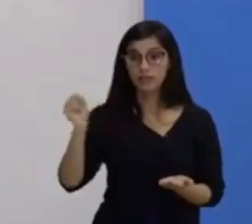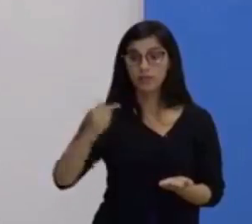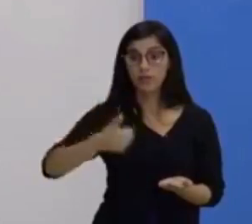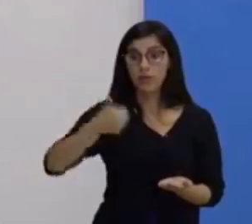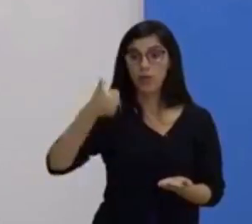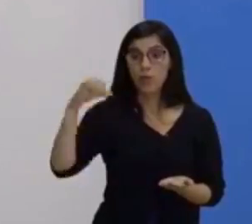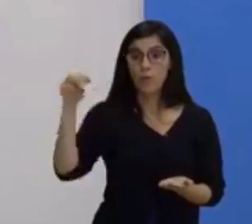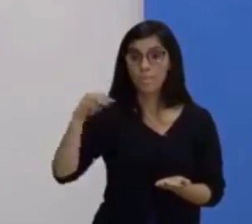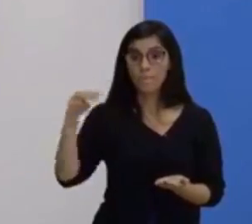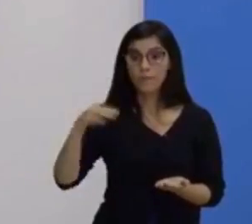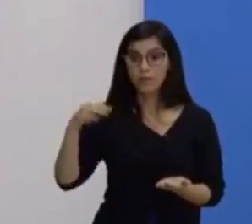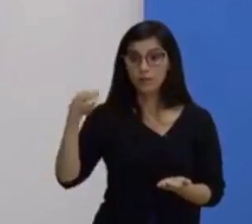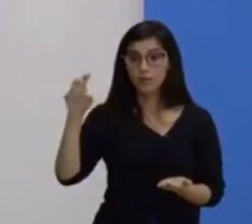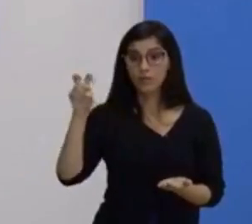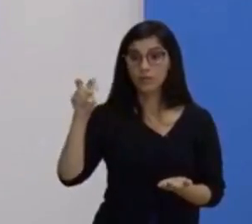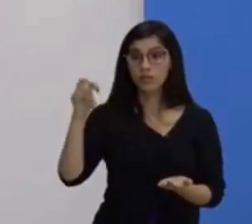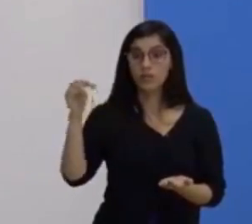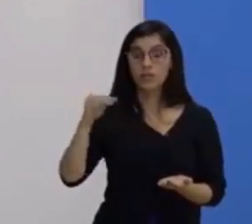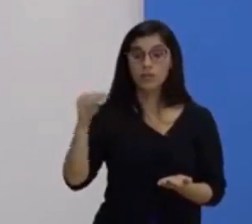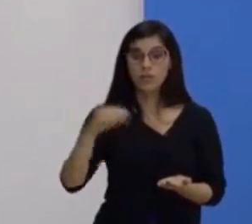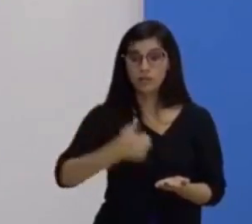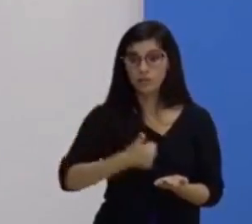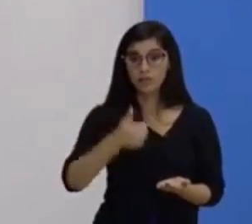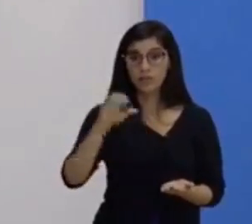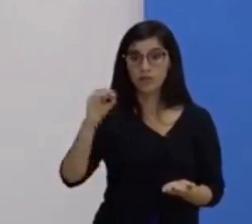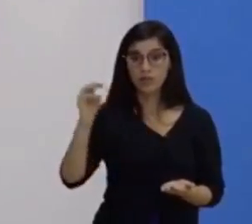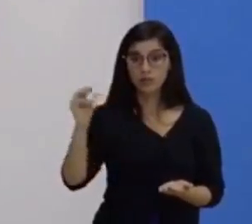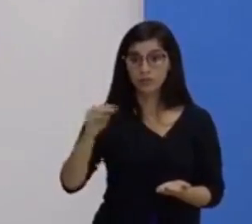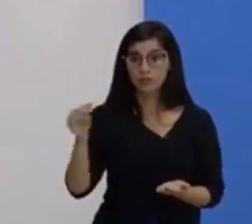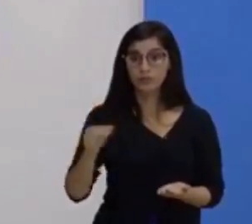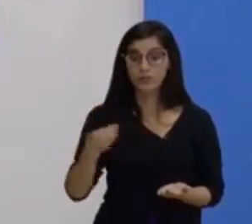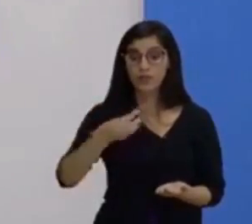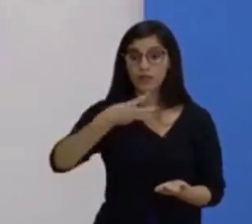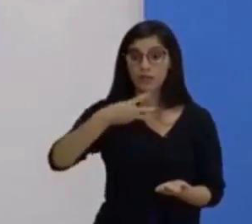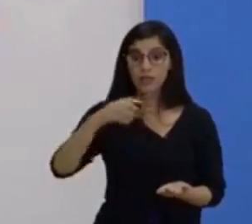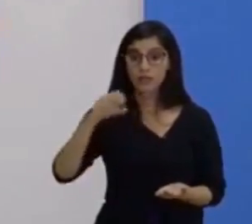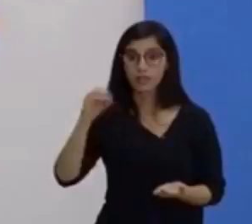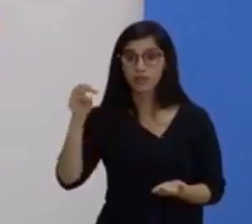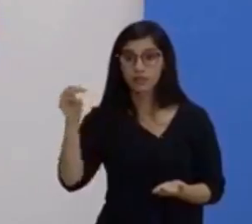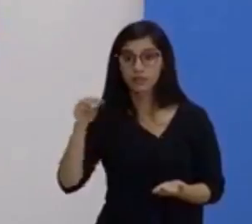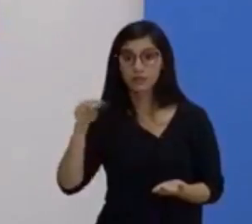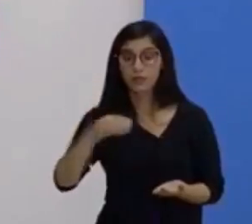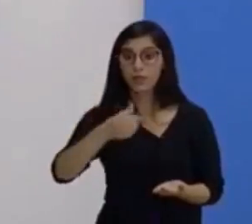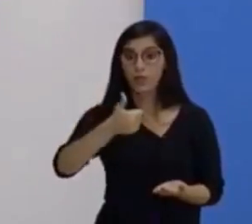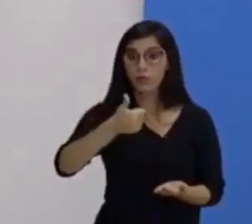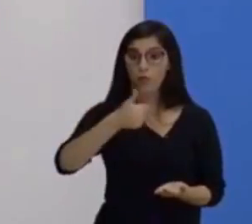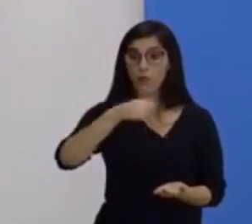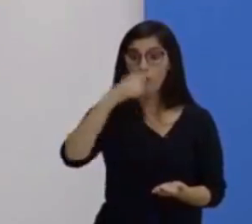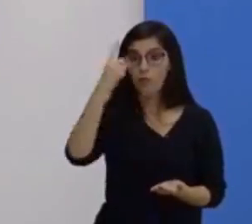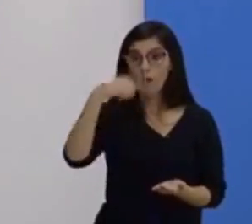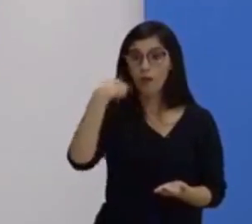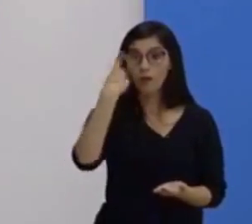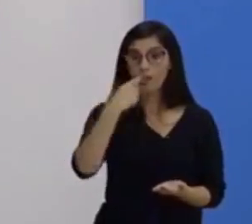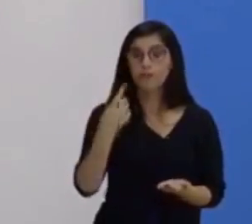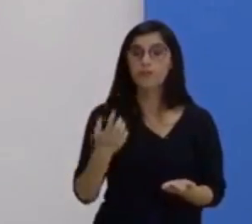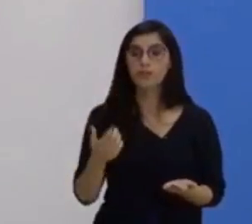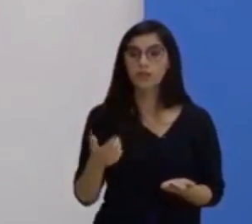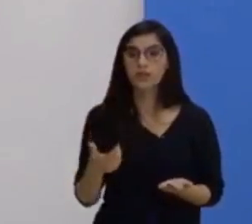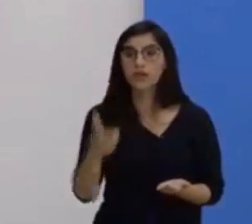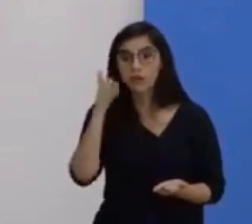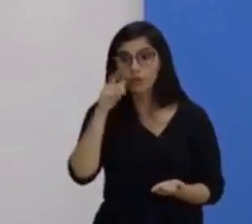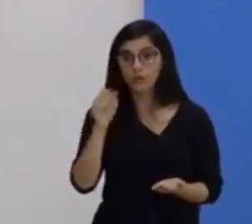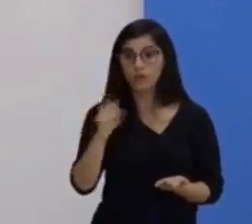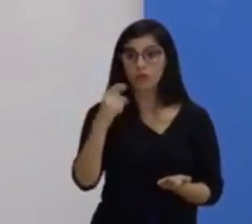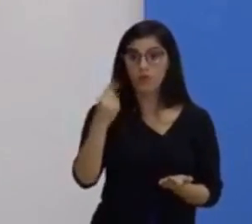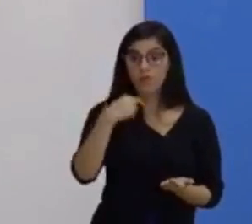5 minutos. 10 minutos. 30 minutos. 1 hora. Você consegue 1 hora.